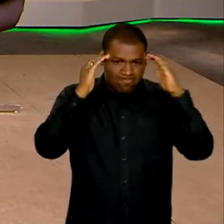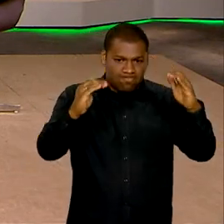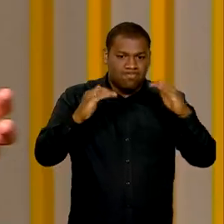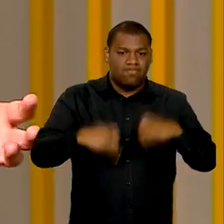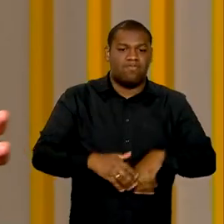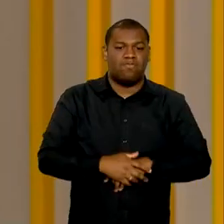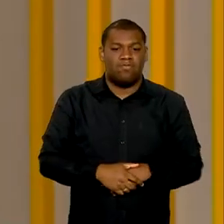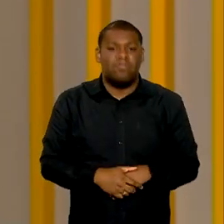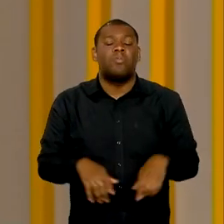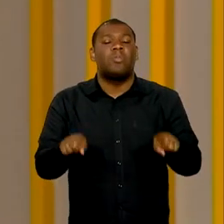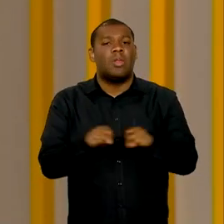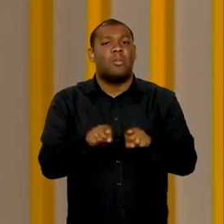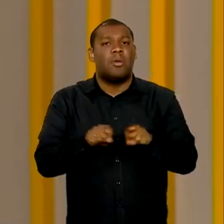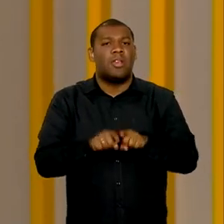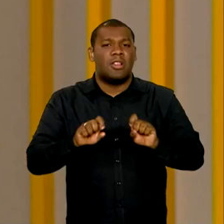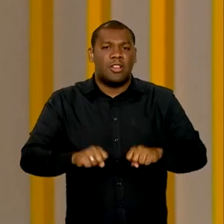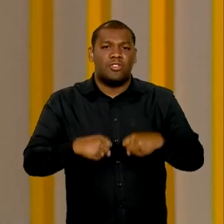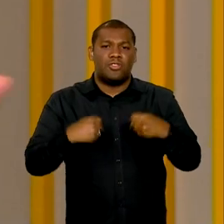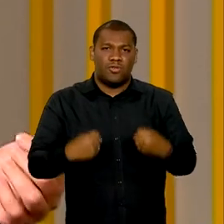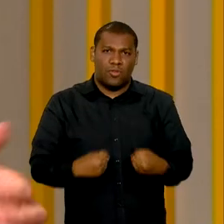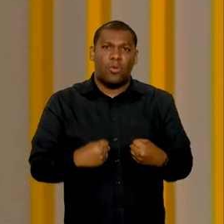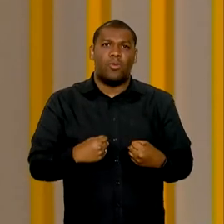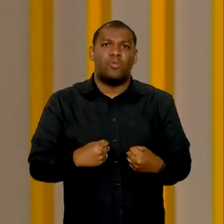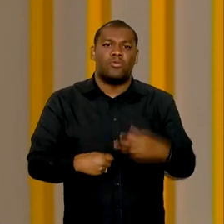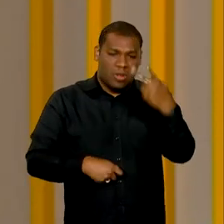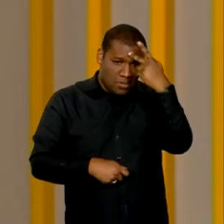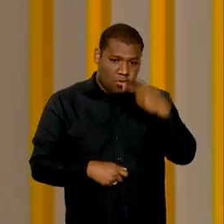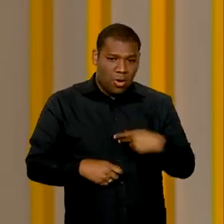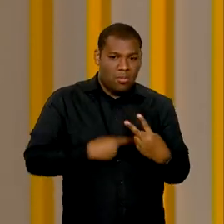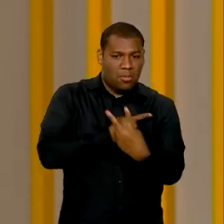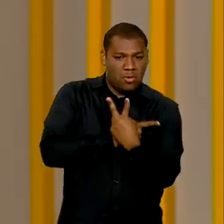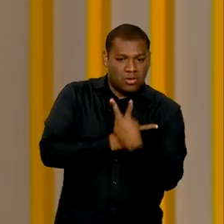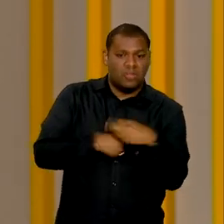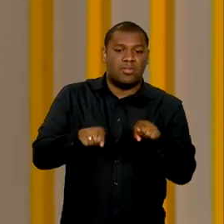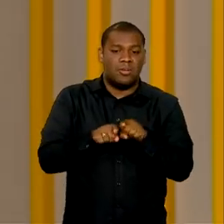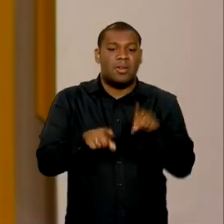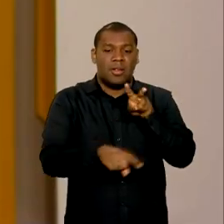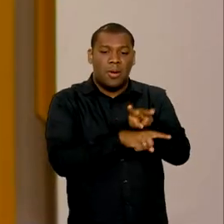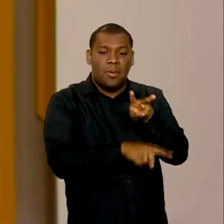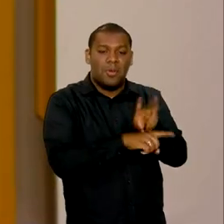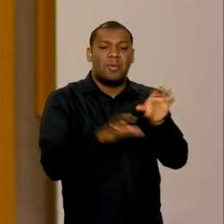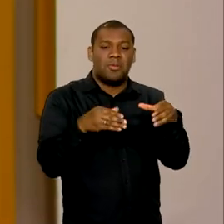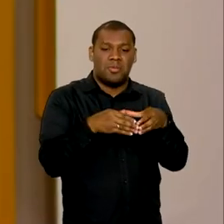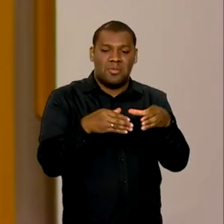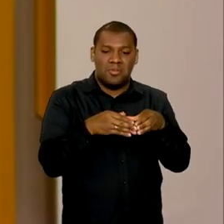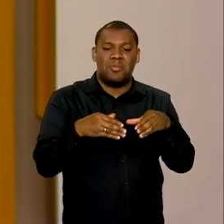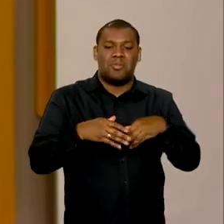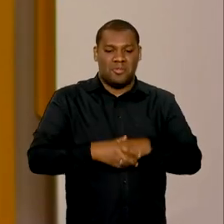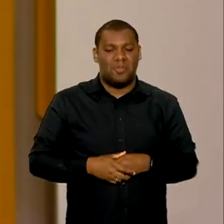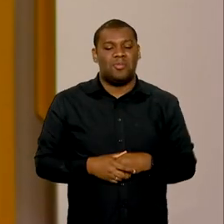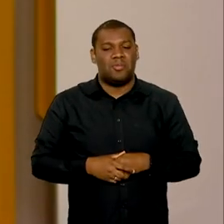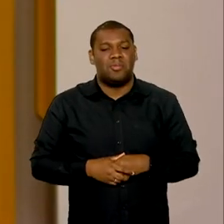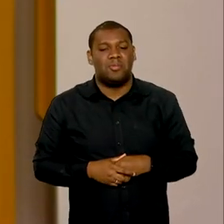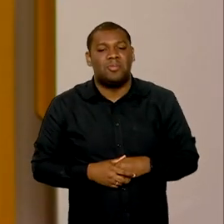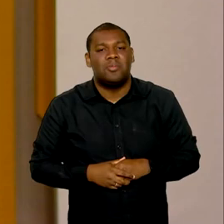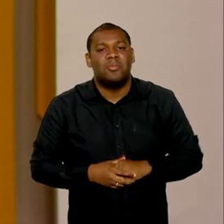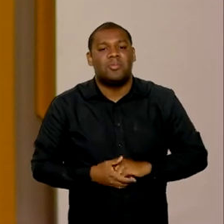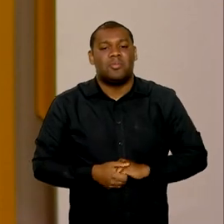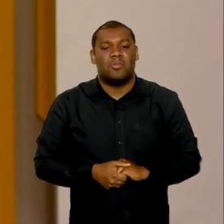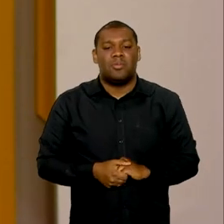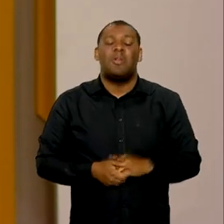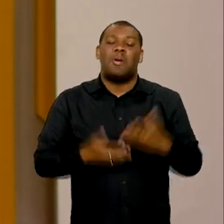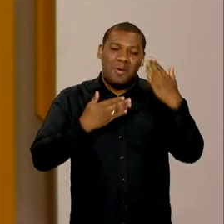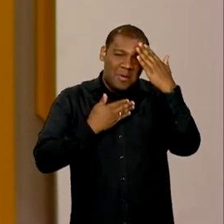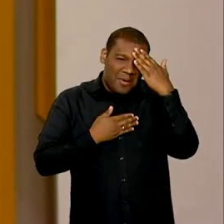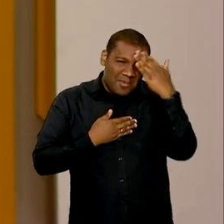a sua autoproteção e a proteção da sua comunidade. Armin Brau, eu te agradeço pelas informações e